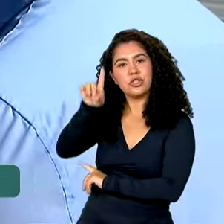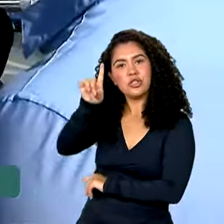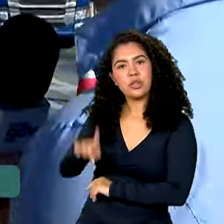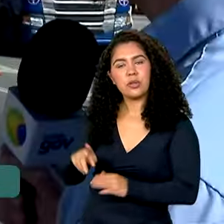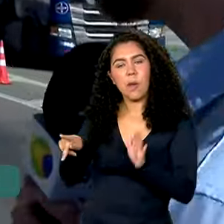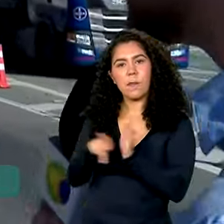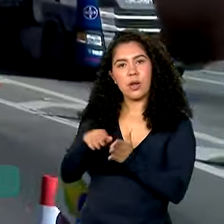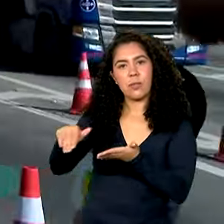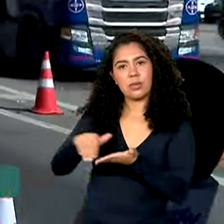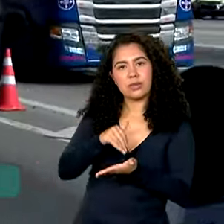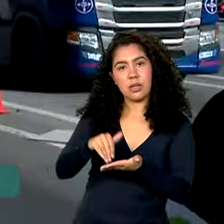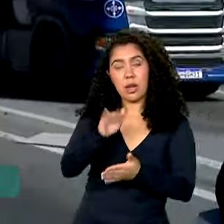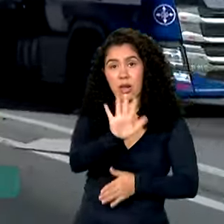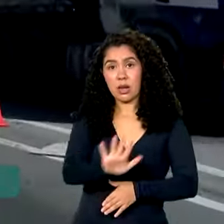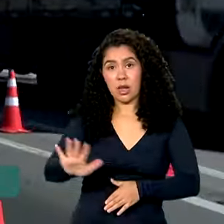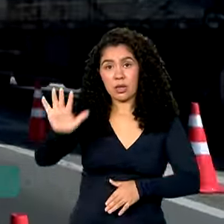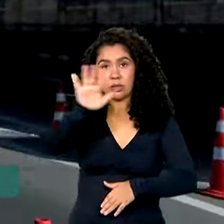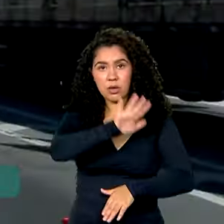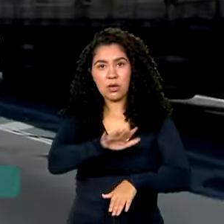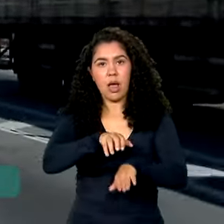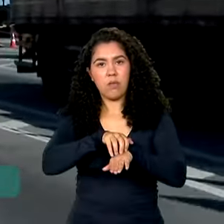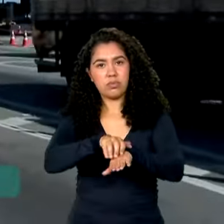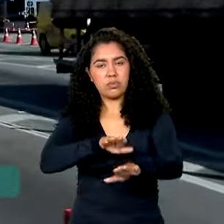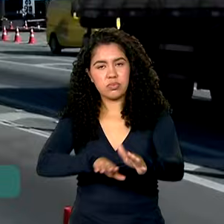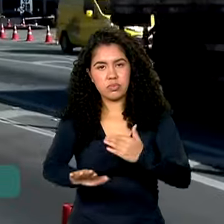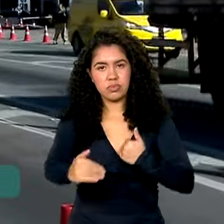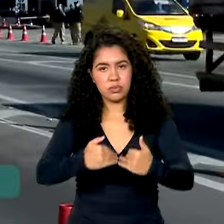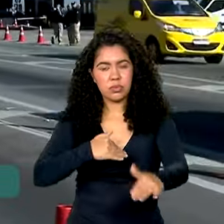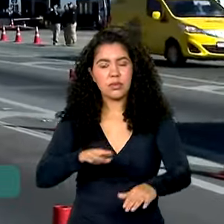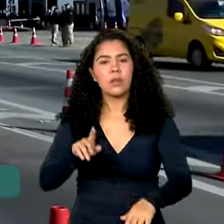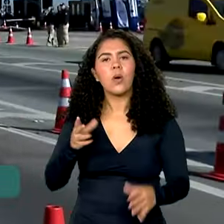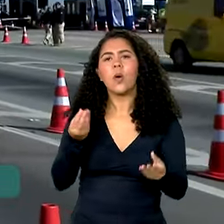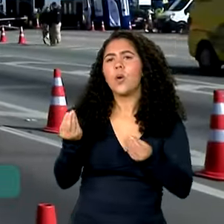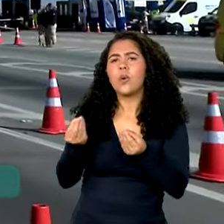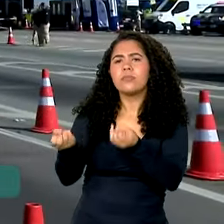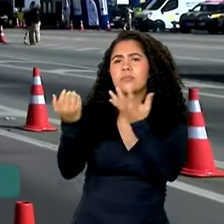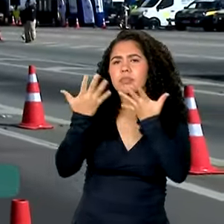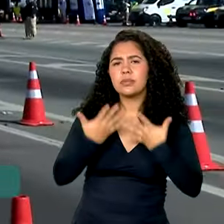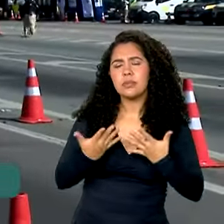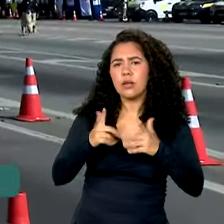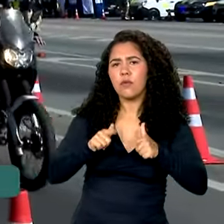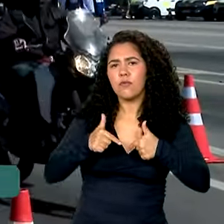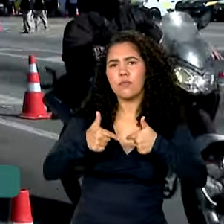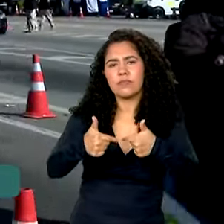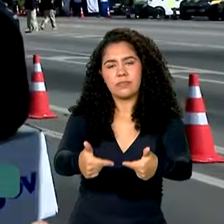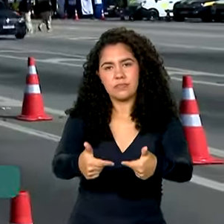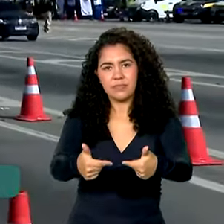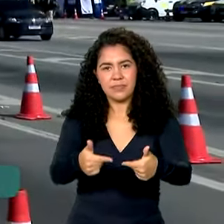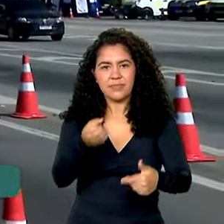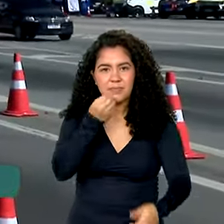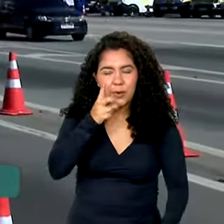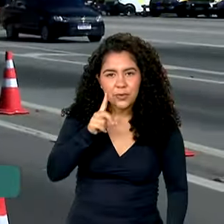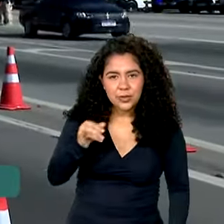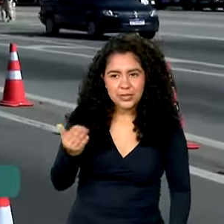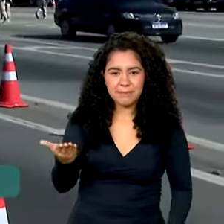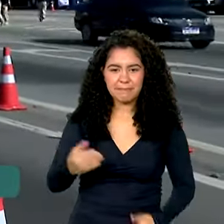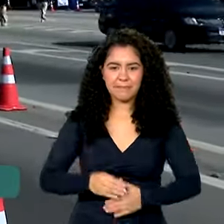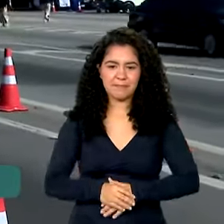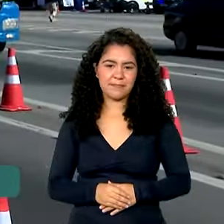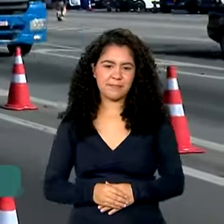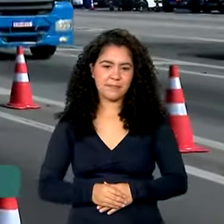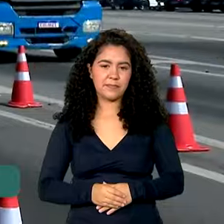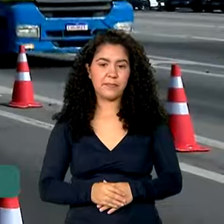da Secretaria Nacional de Trânsito. Maria Alice, que iniciativa é essa? Qual o objetivo? Bom dia para você. Bom dia.